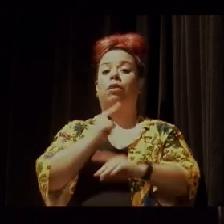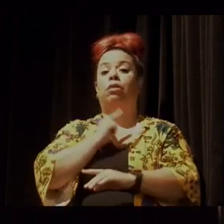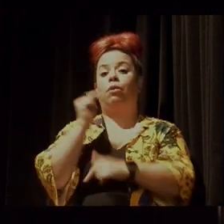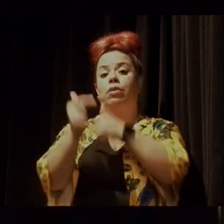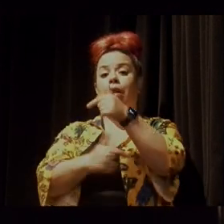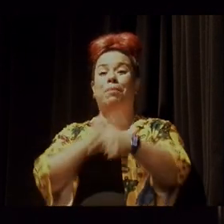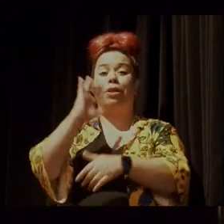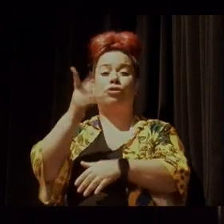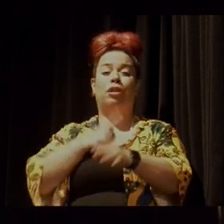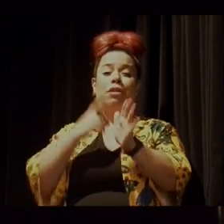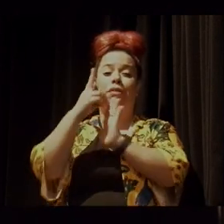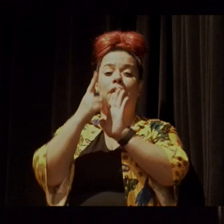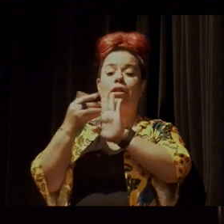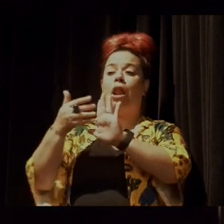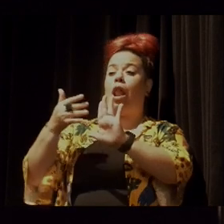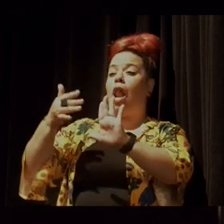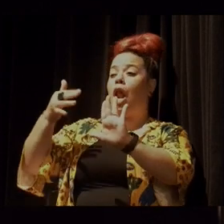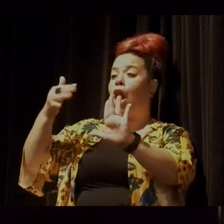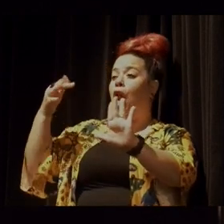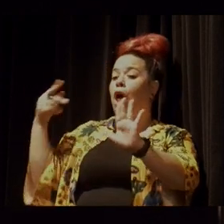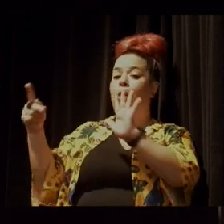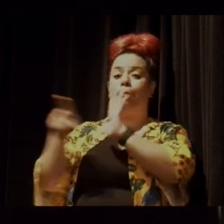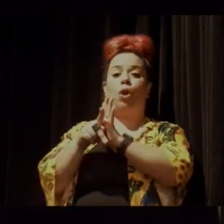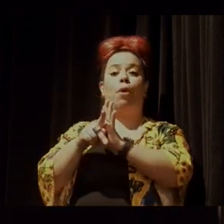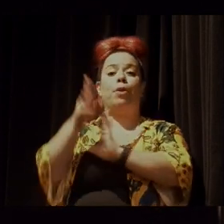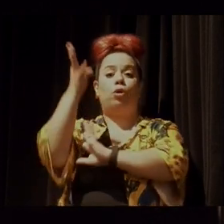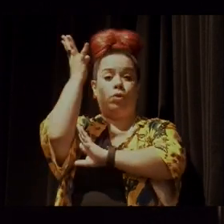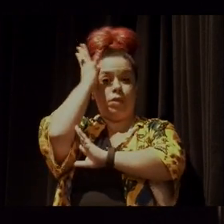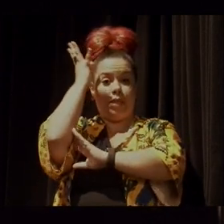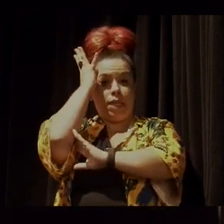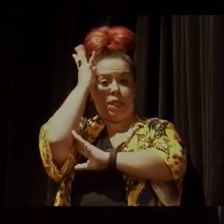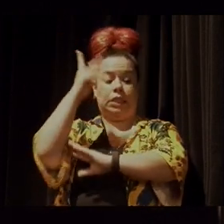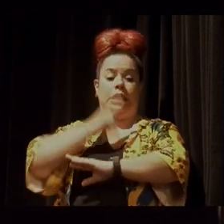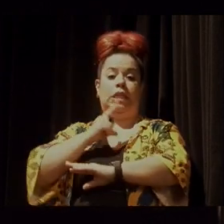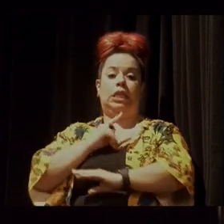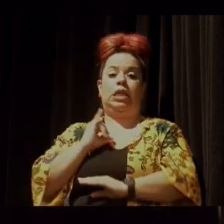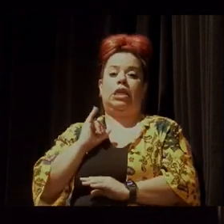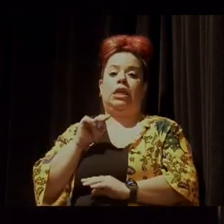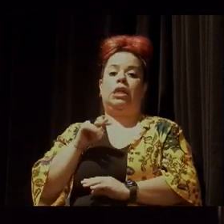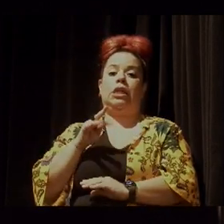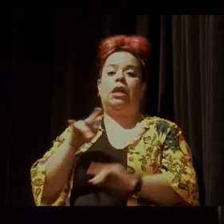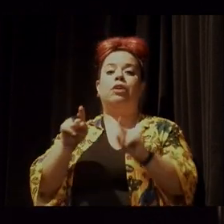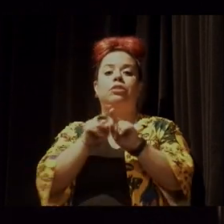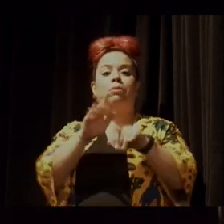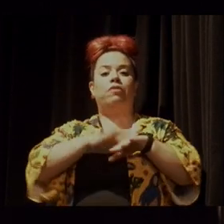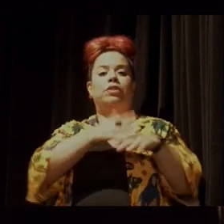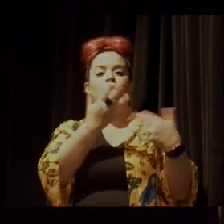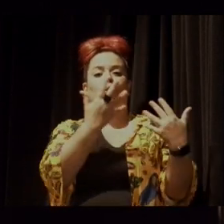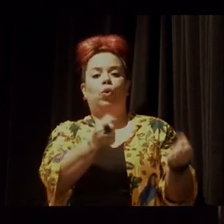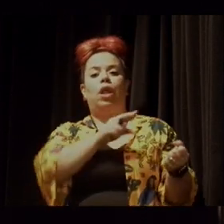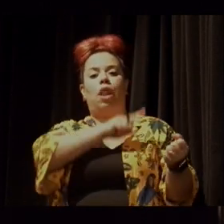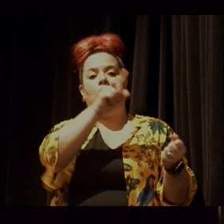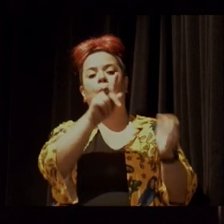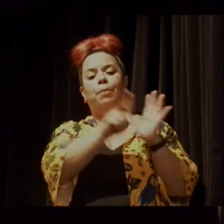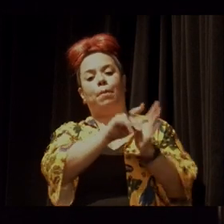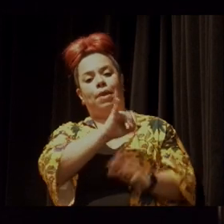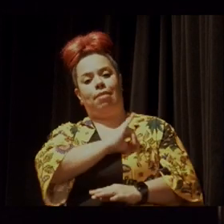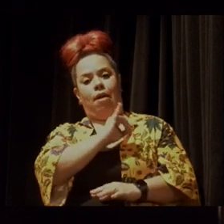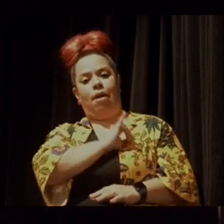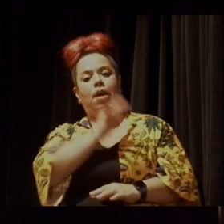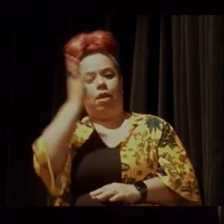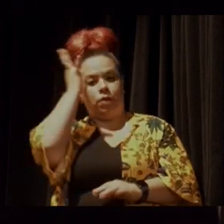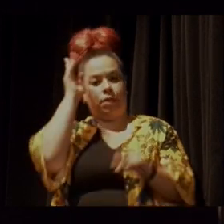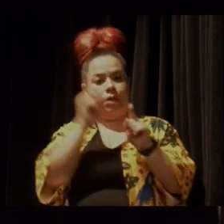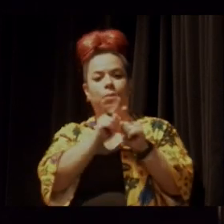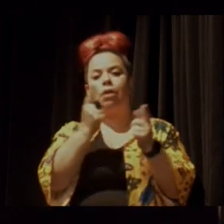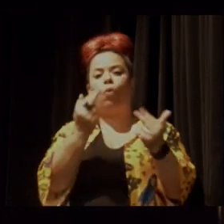décadas do SESC Interlagos, formando educadores, recebendo público, também no SESC Taquera, que são unidades parque em São